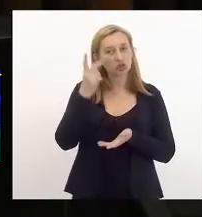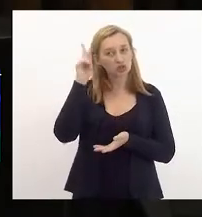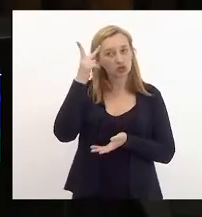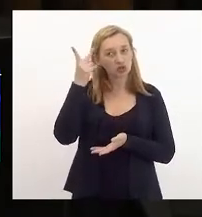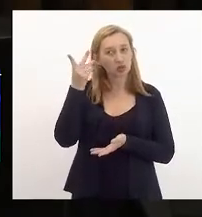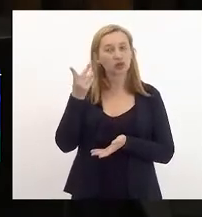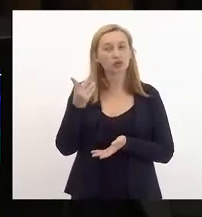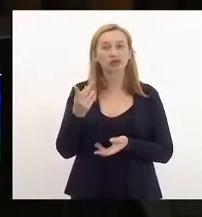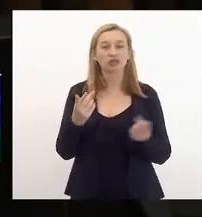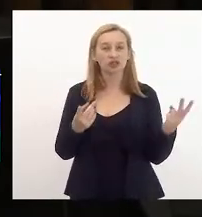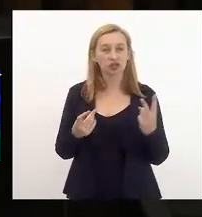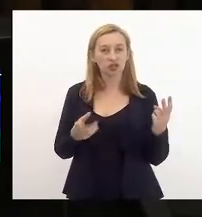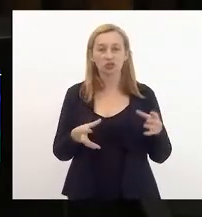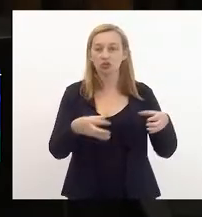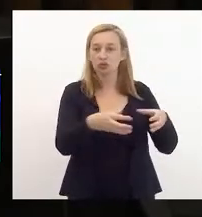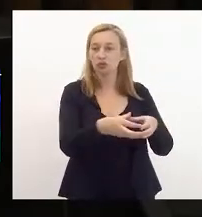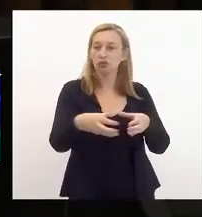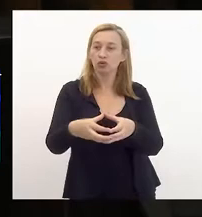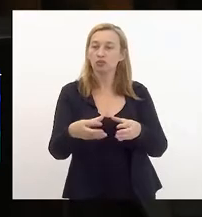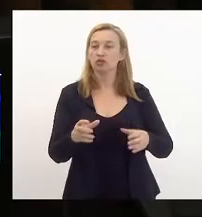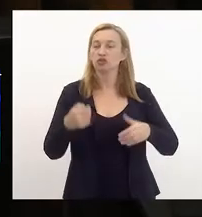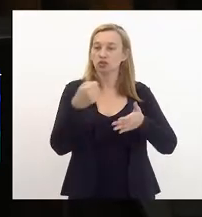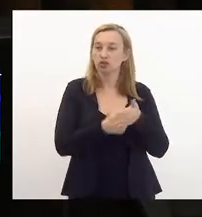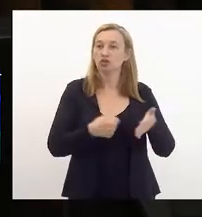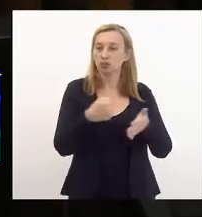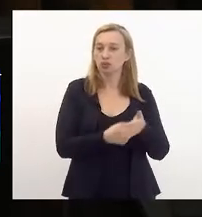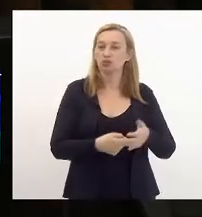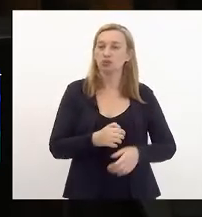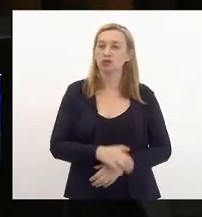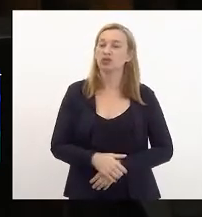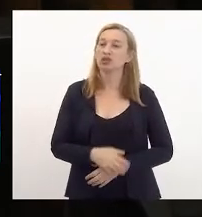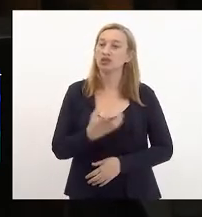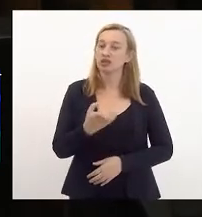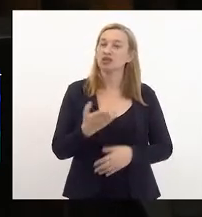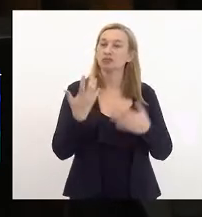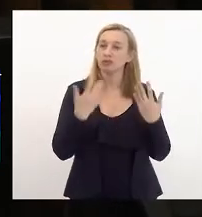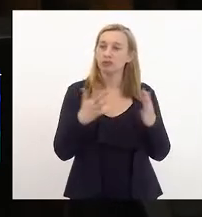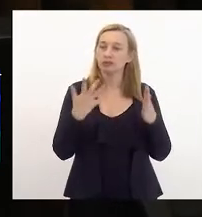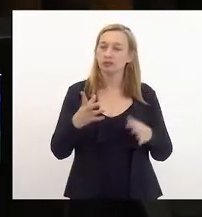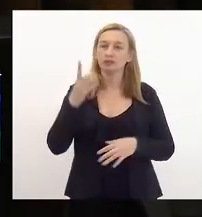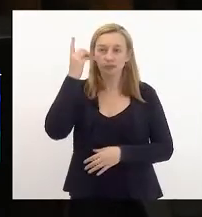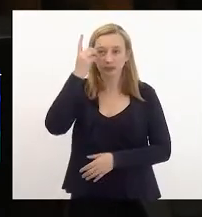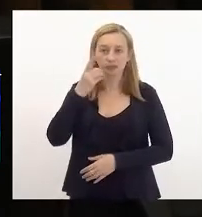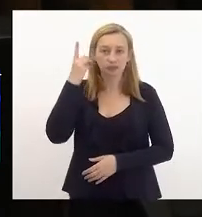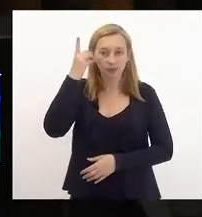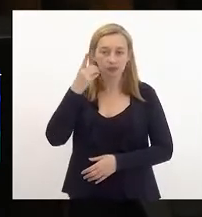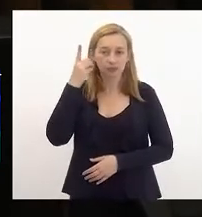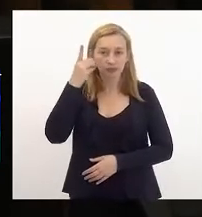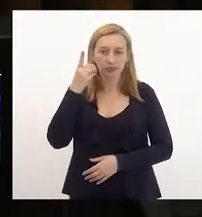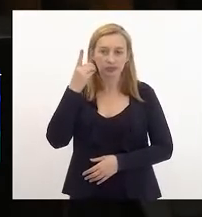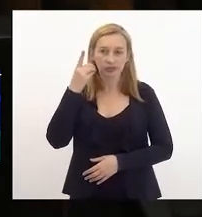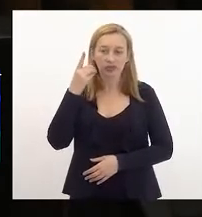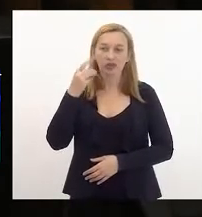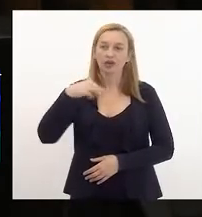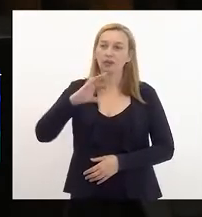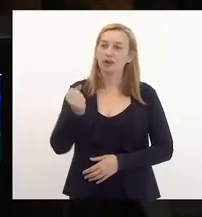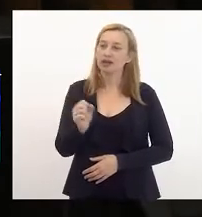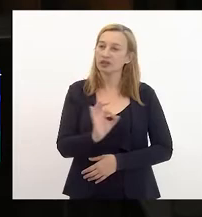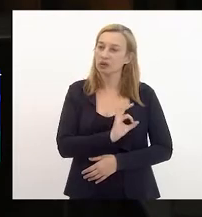entidades de luta. E queria saudar aqui a deputada Marta Rocha